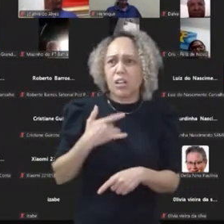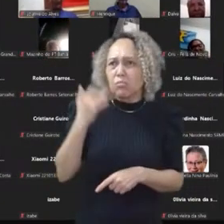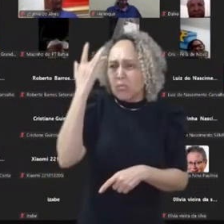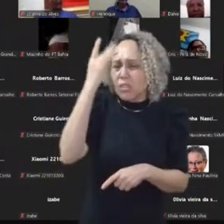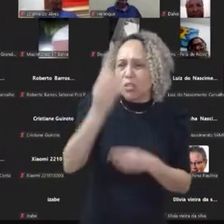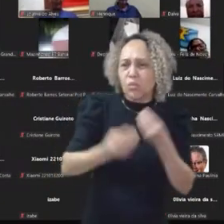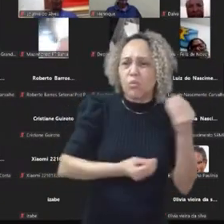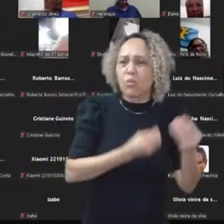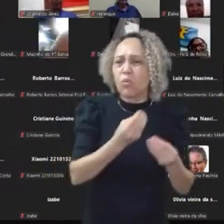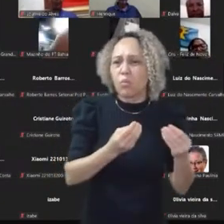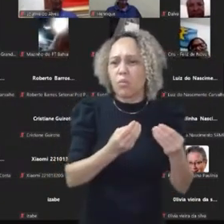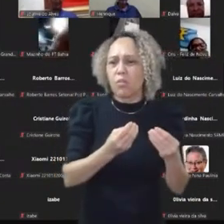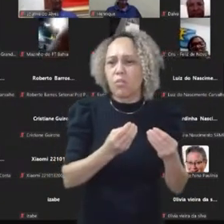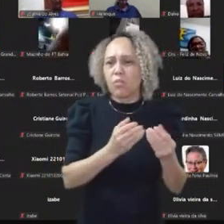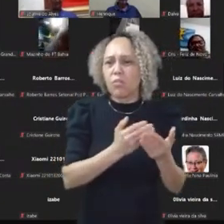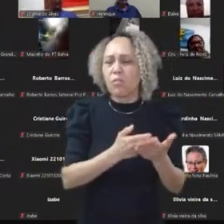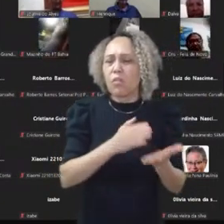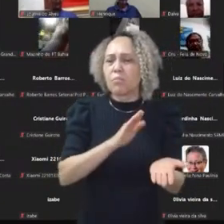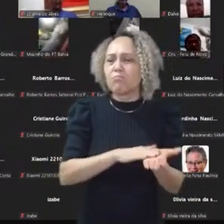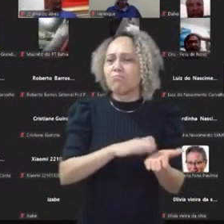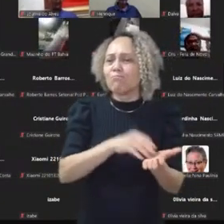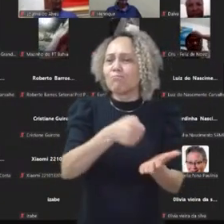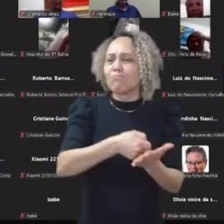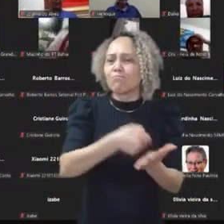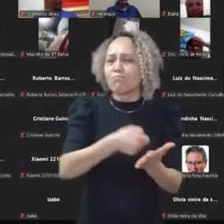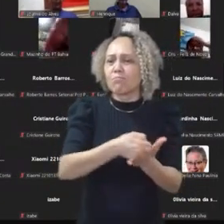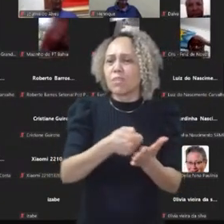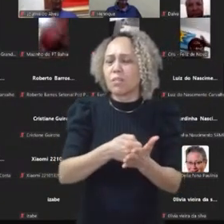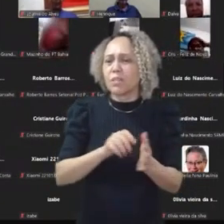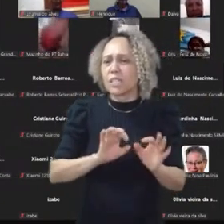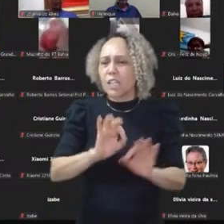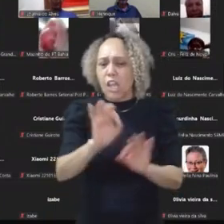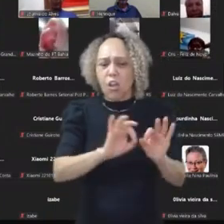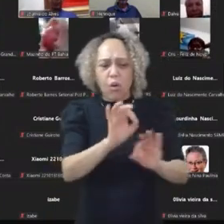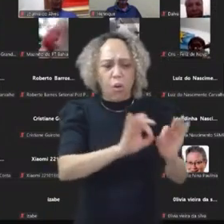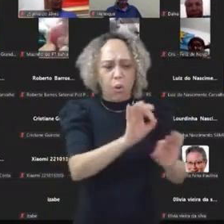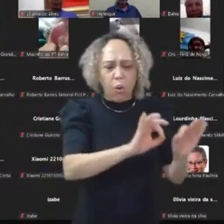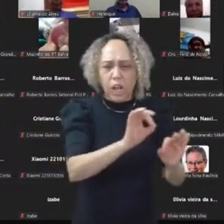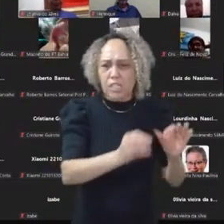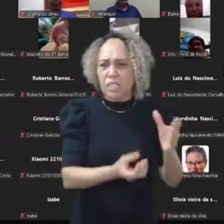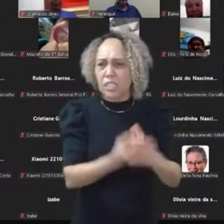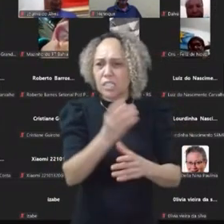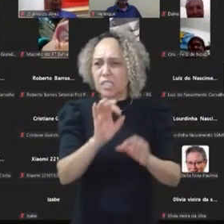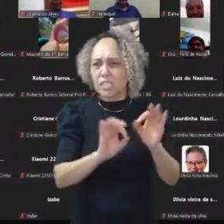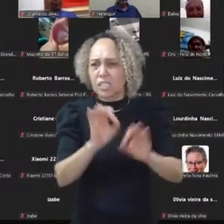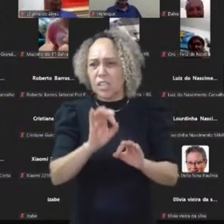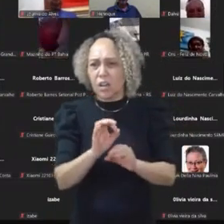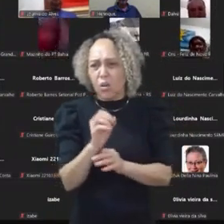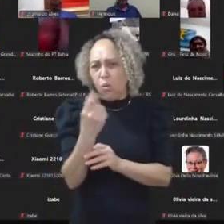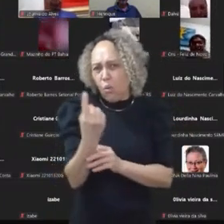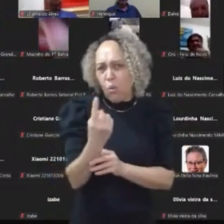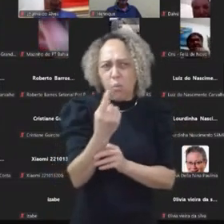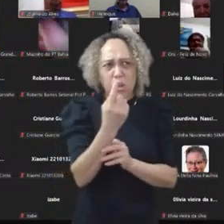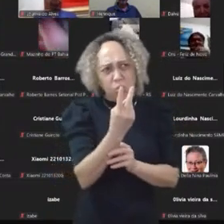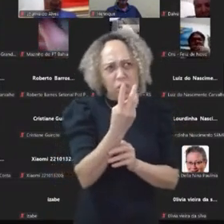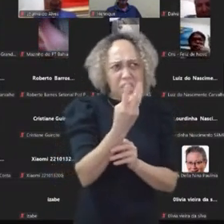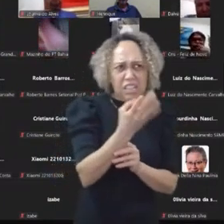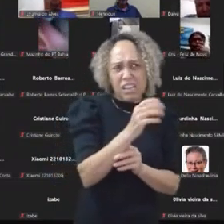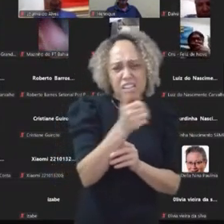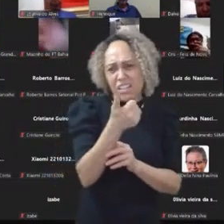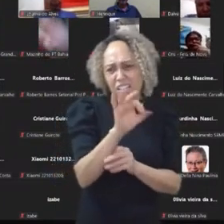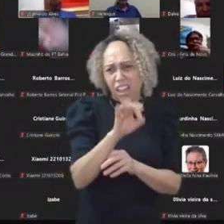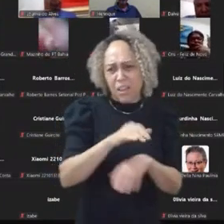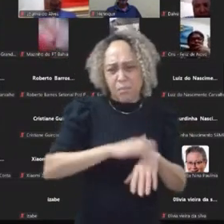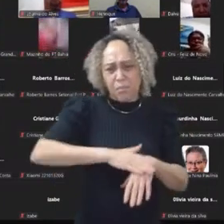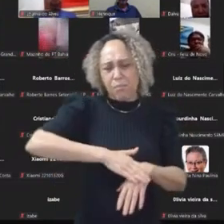das maneiras, vamos começar a pressionar para que tenha essa organização, para que seja montada, não uma, mas talvez duas, três, cinco, dez, quanto